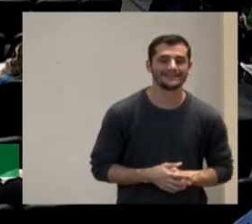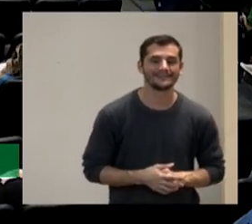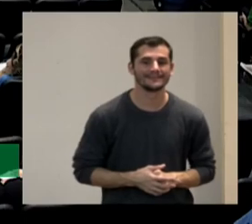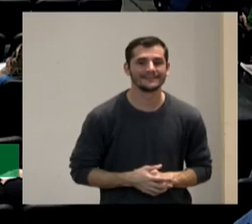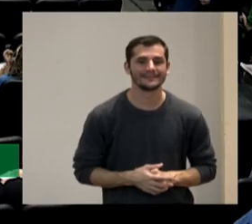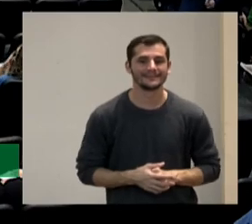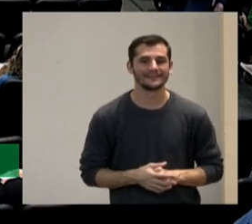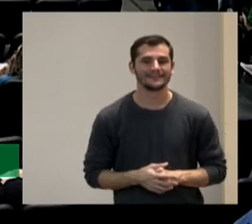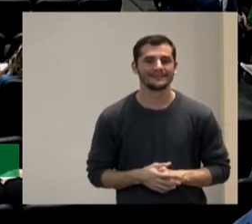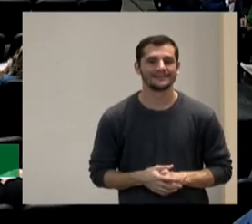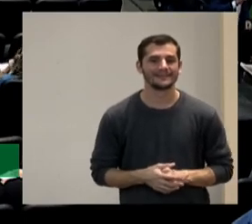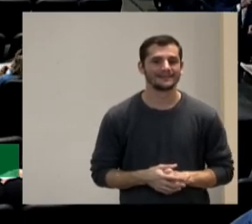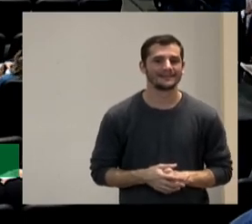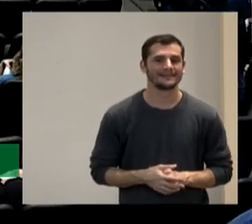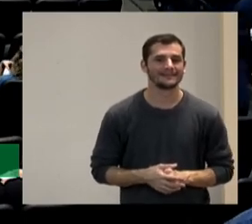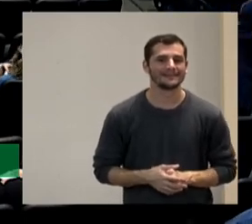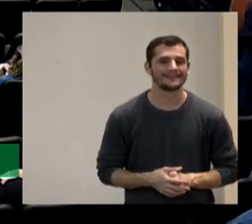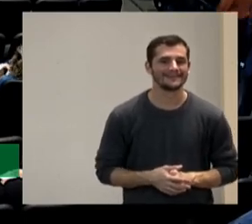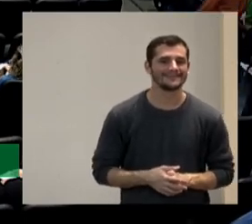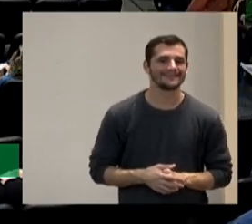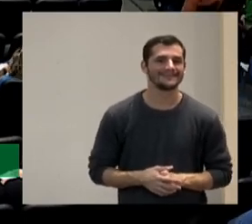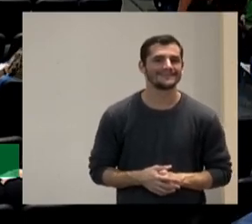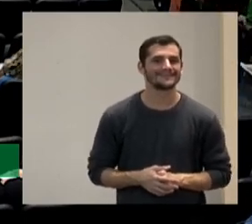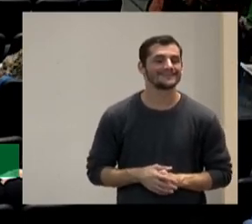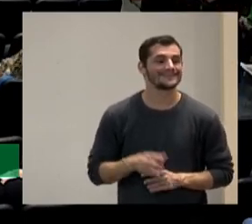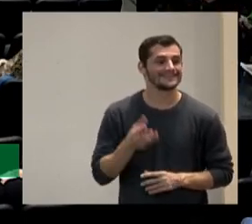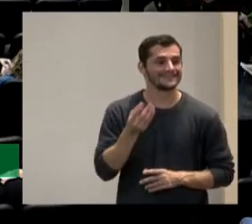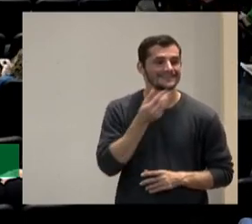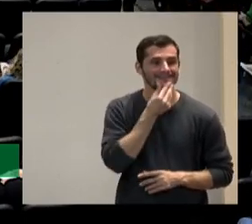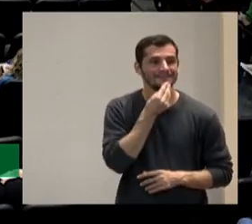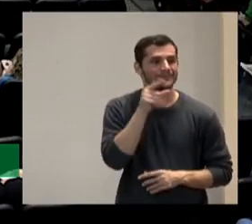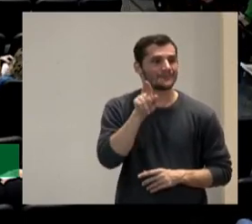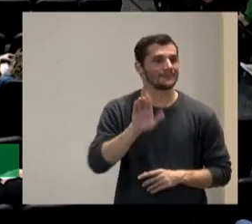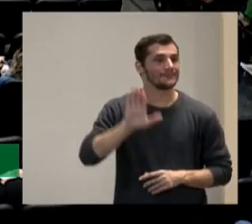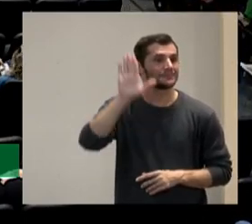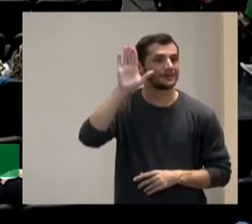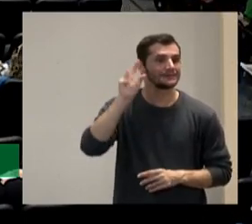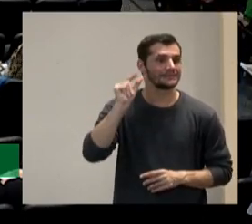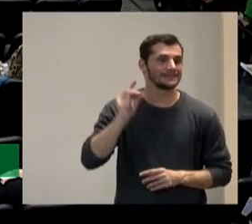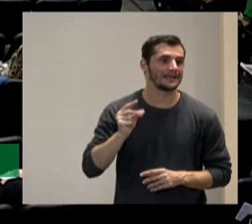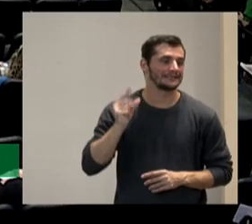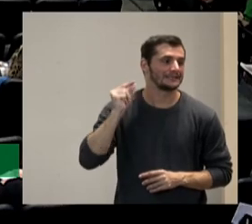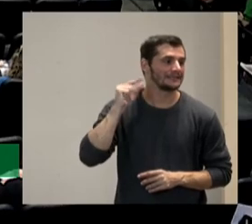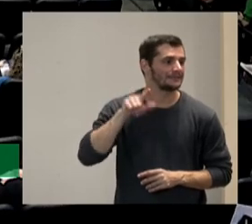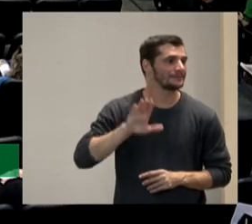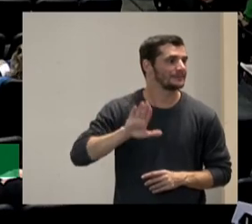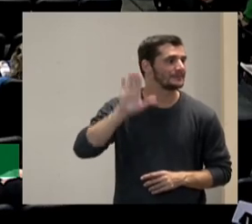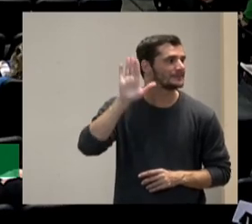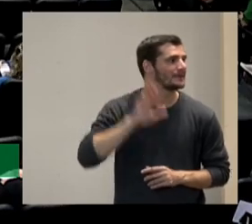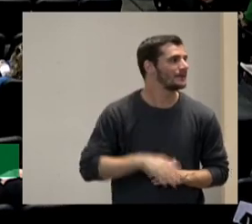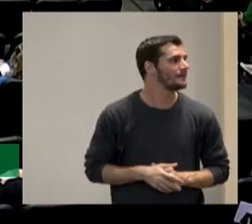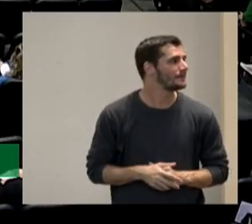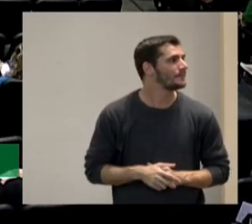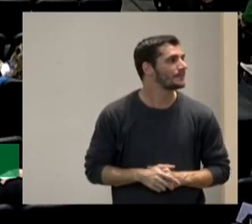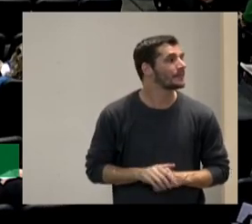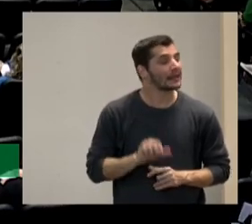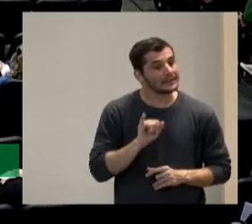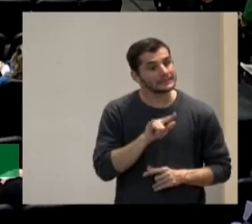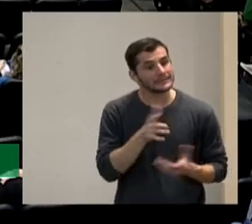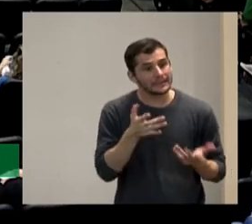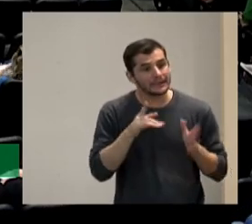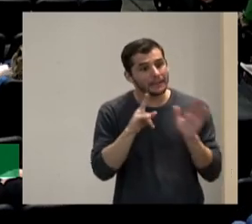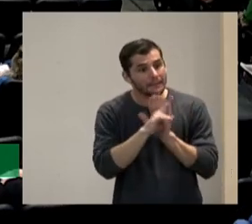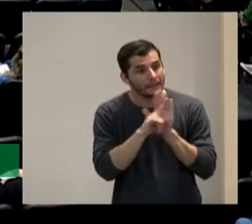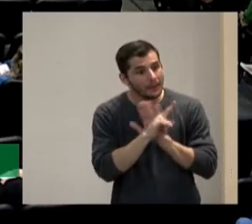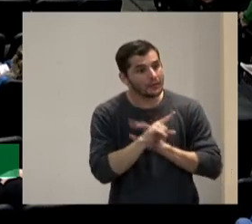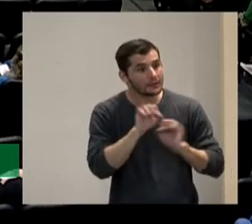ele está com a mão levantada eu estou falando ele não baixou a mão depois quem tiver perguntas que não respondem agora anota que